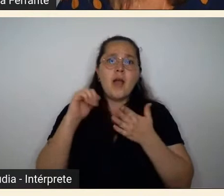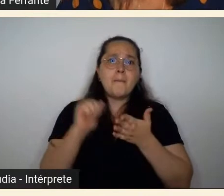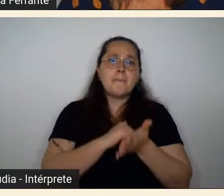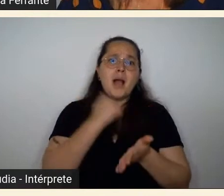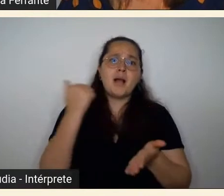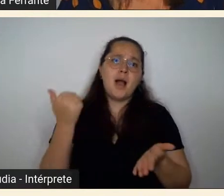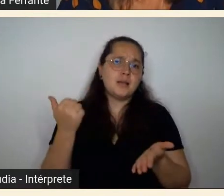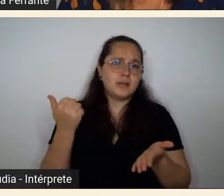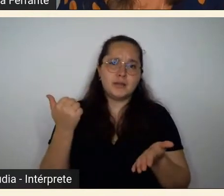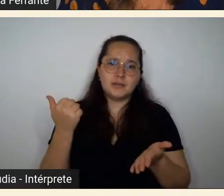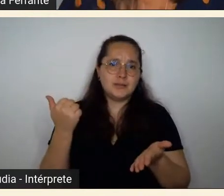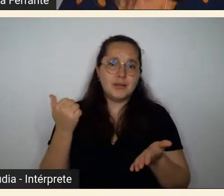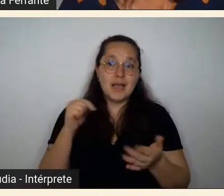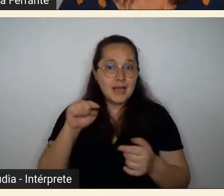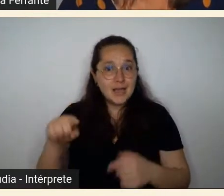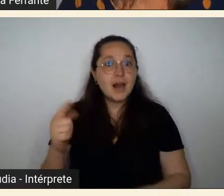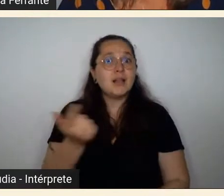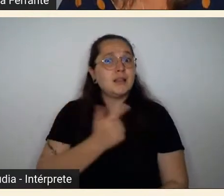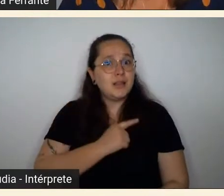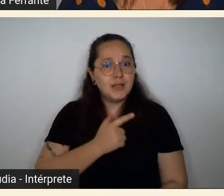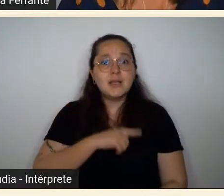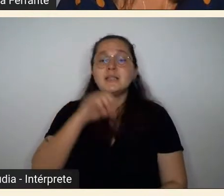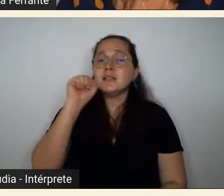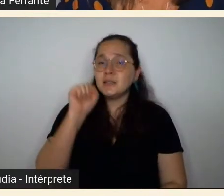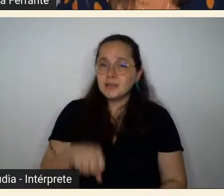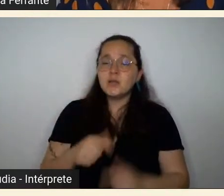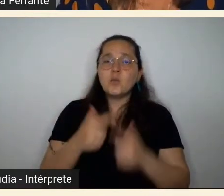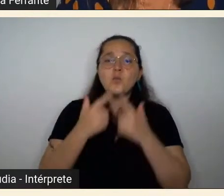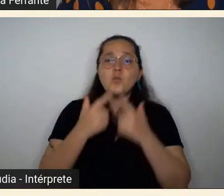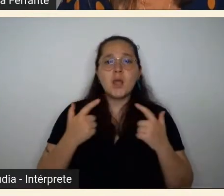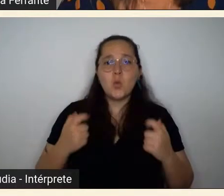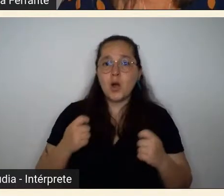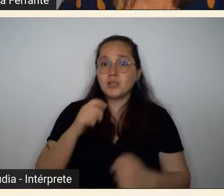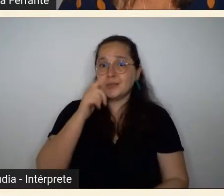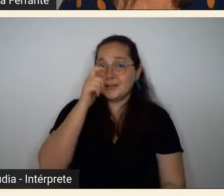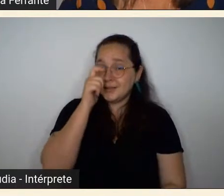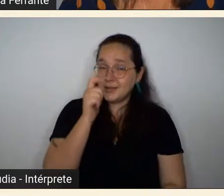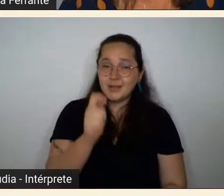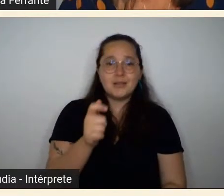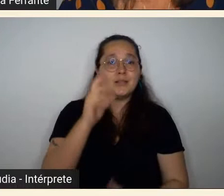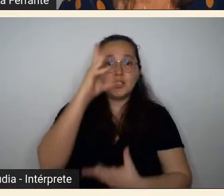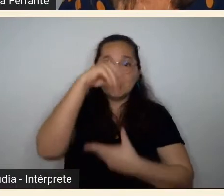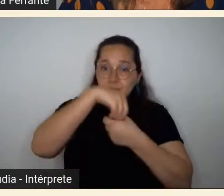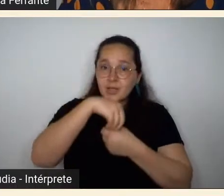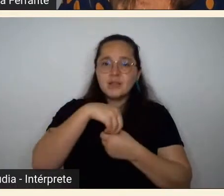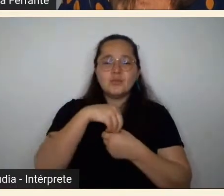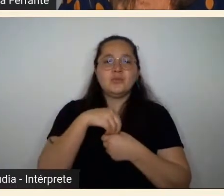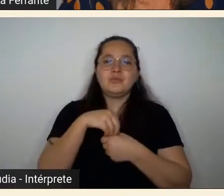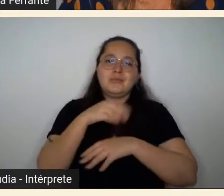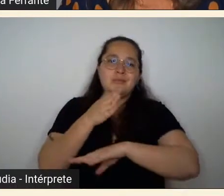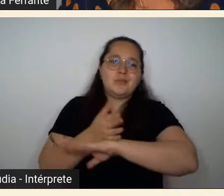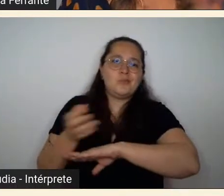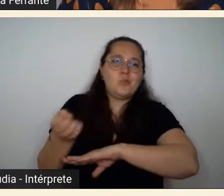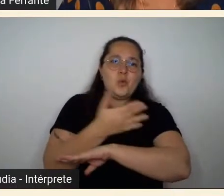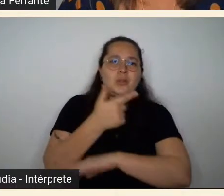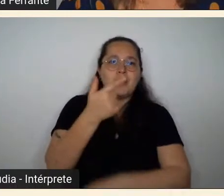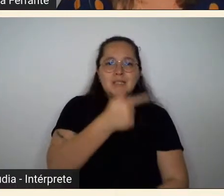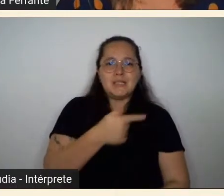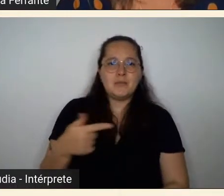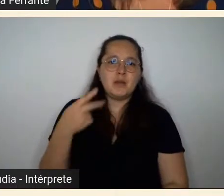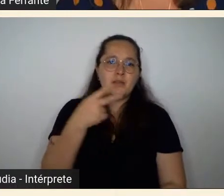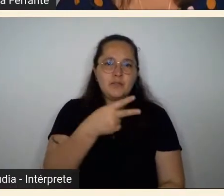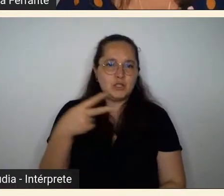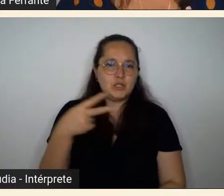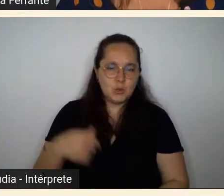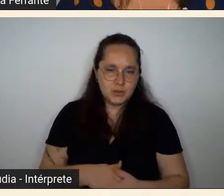que traz uma linguagem bem interessante para a semana da arte moderna que ao mesmo tempo tinha um espírito da